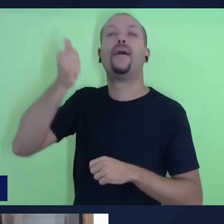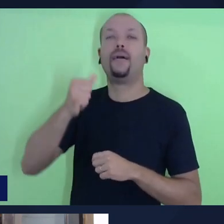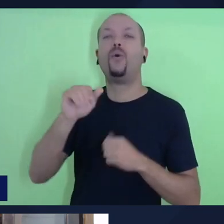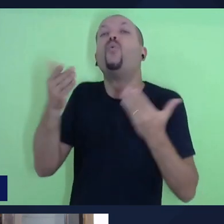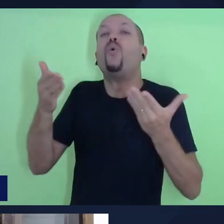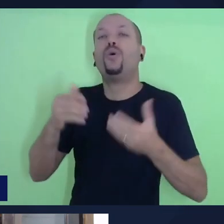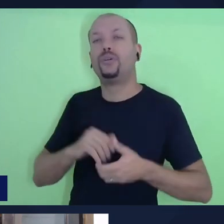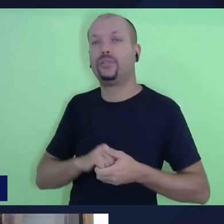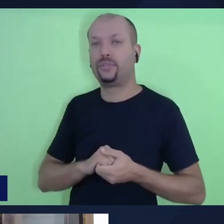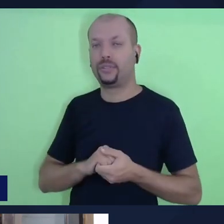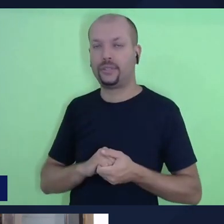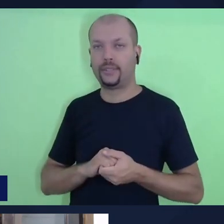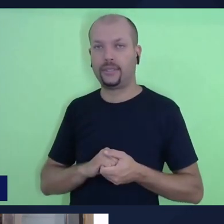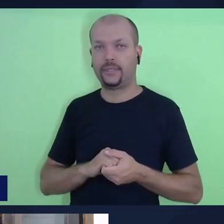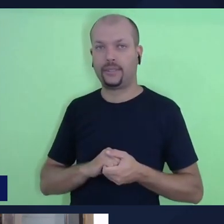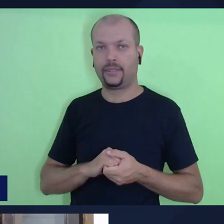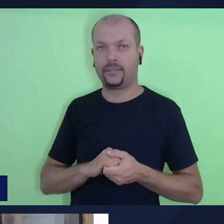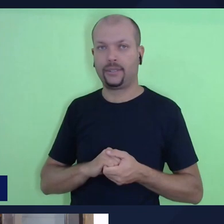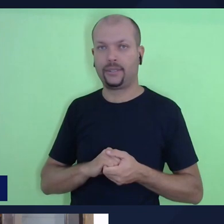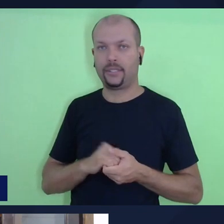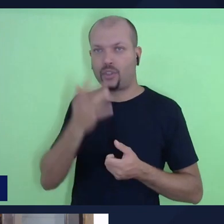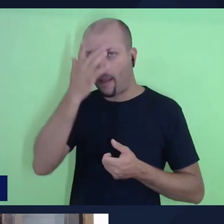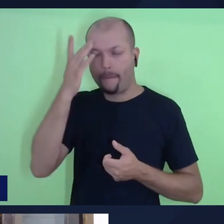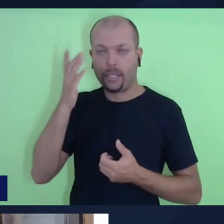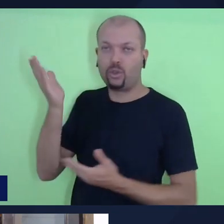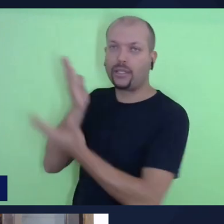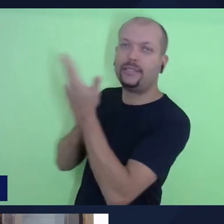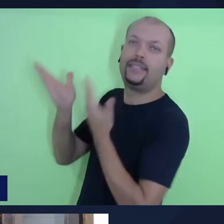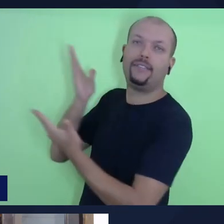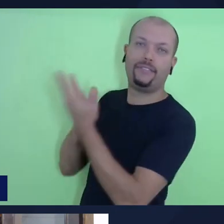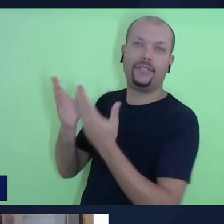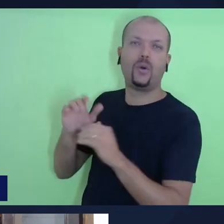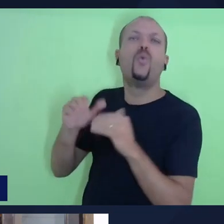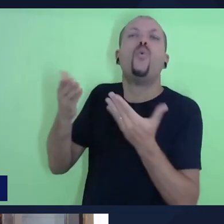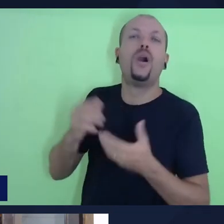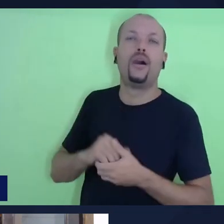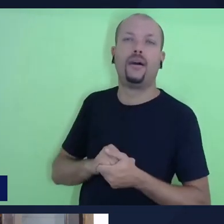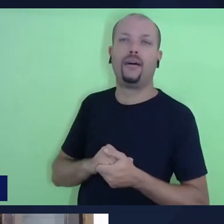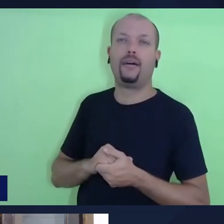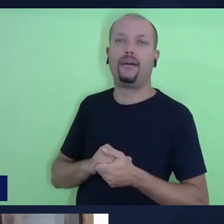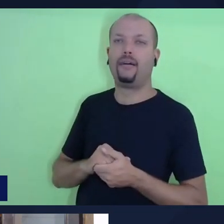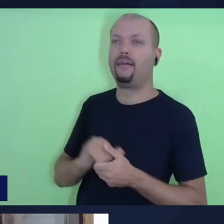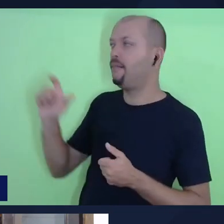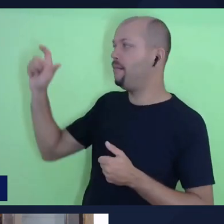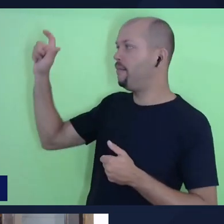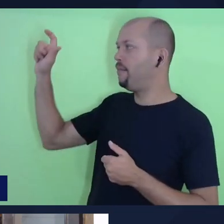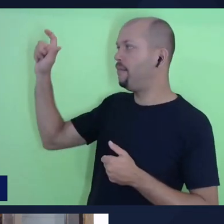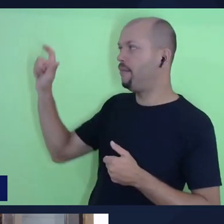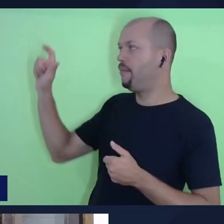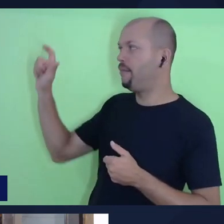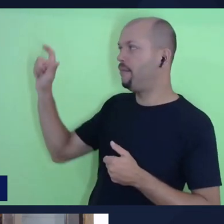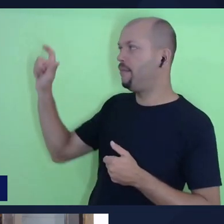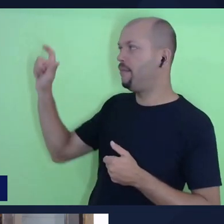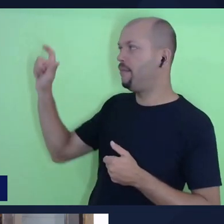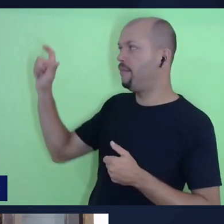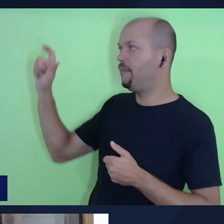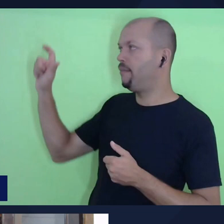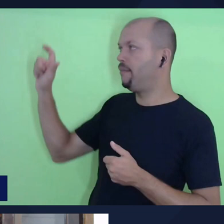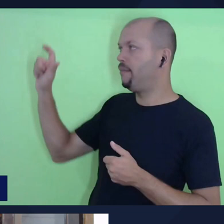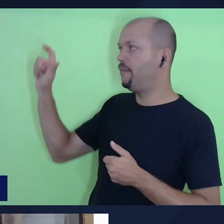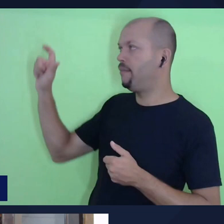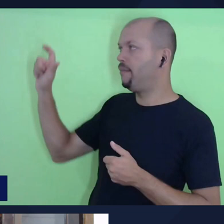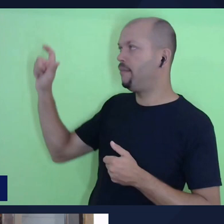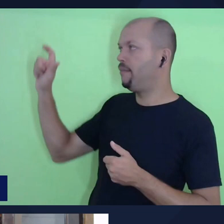riqueza de um vassalo? É o suzerano que ele tem. É quem é o